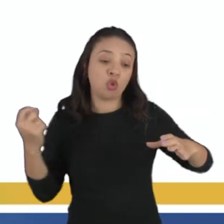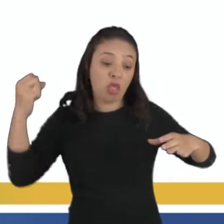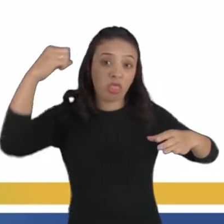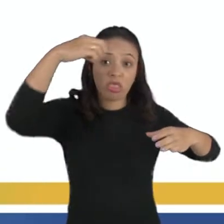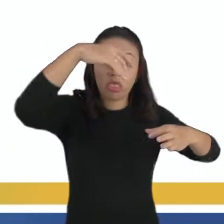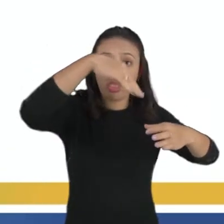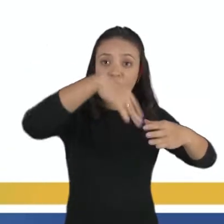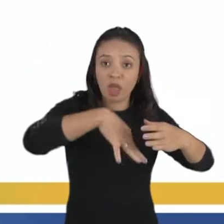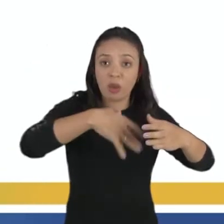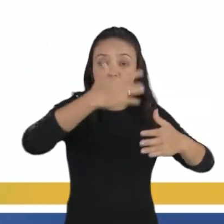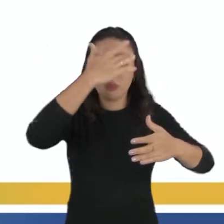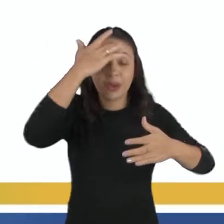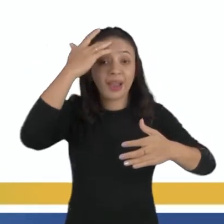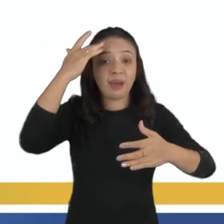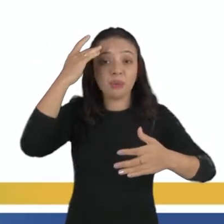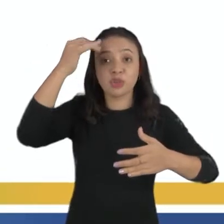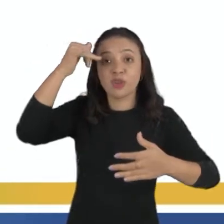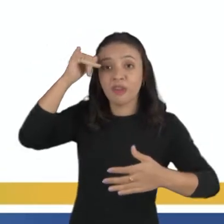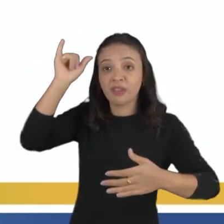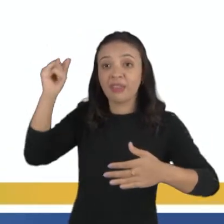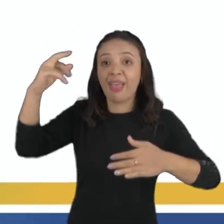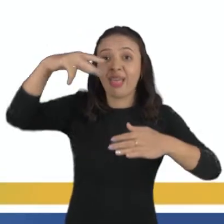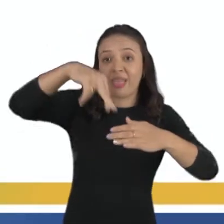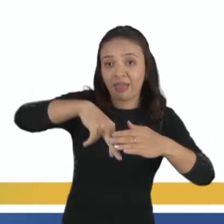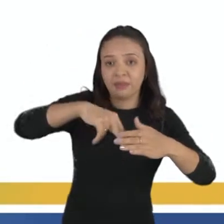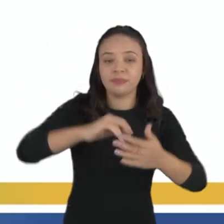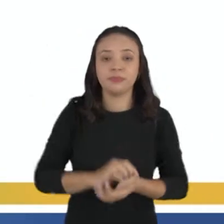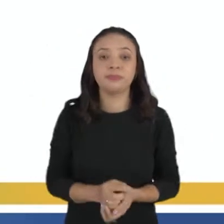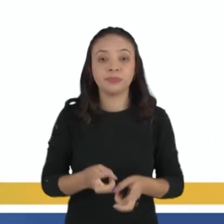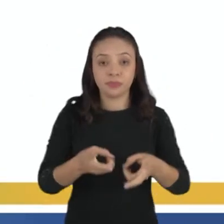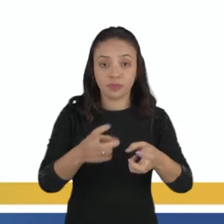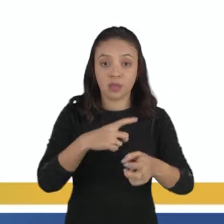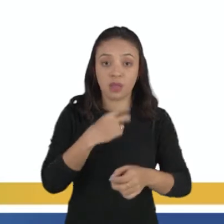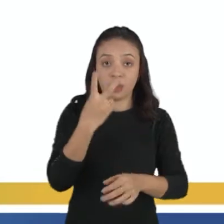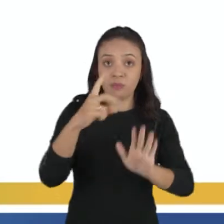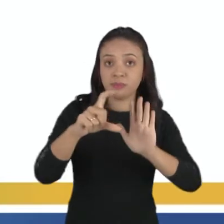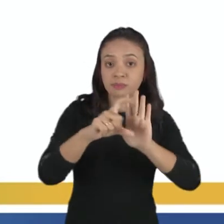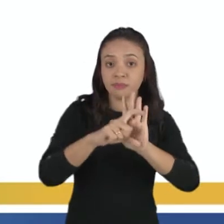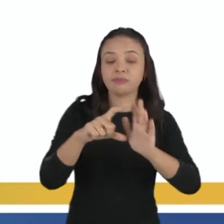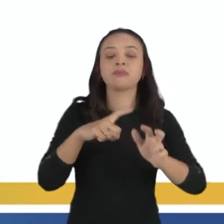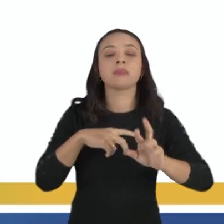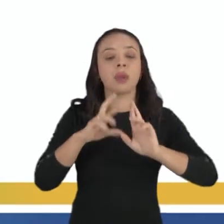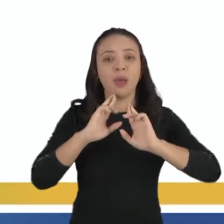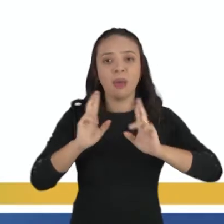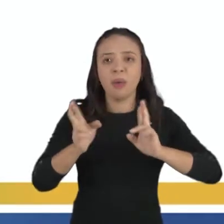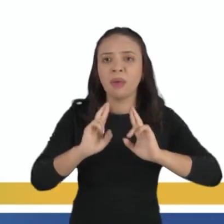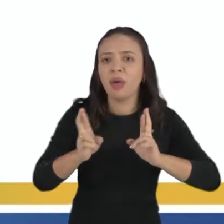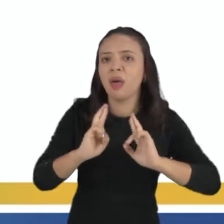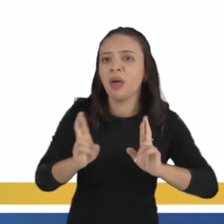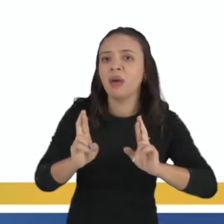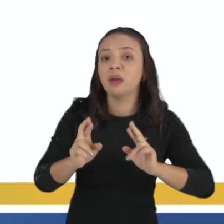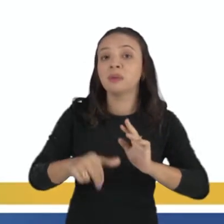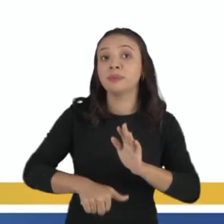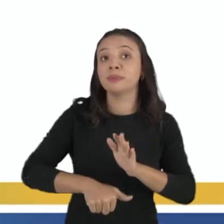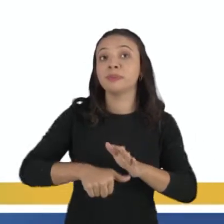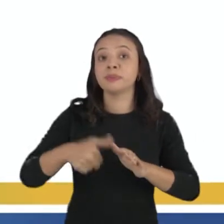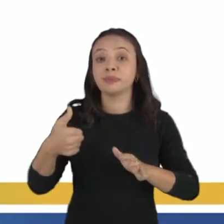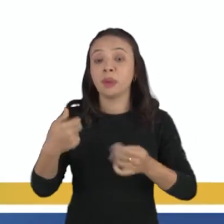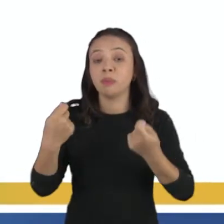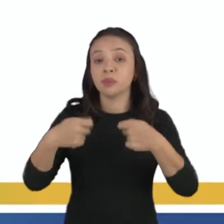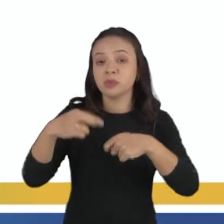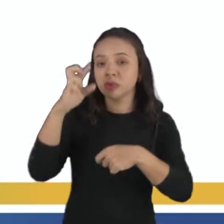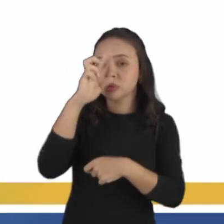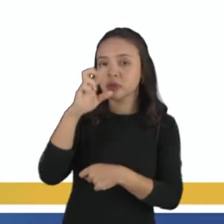caia. Observem, gente, que nesses dois trechos nós temos reclamações. No primeiro, você